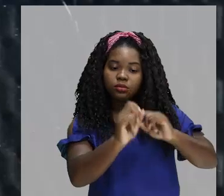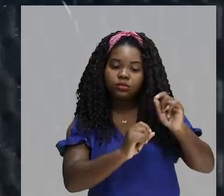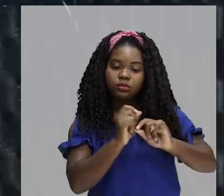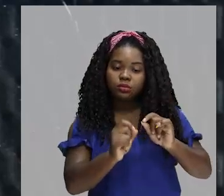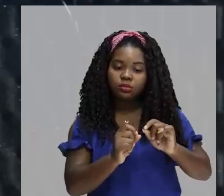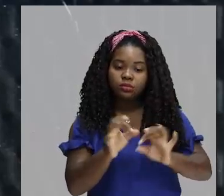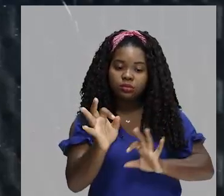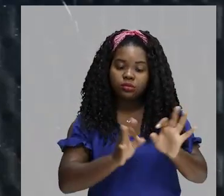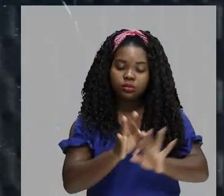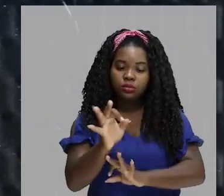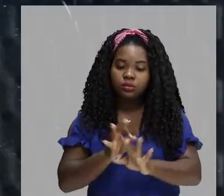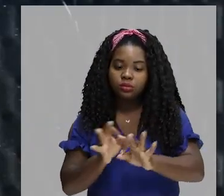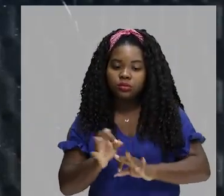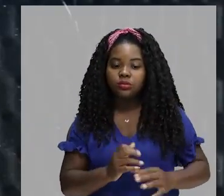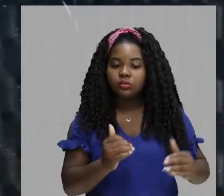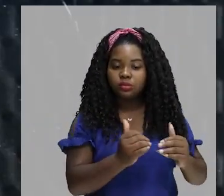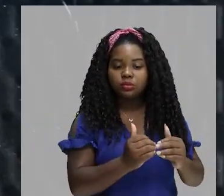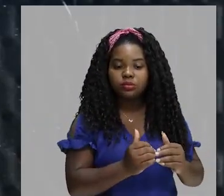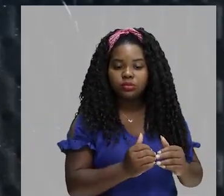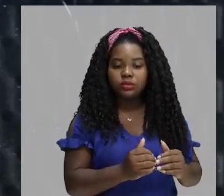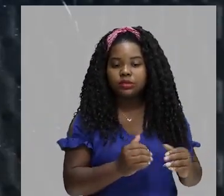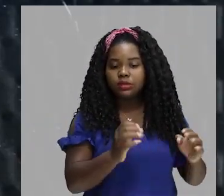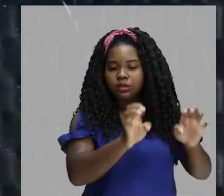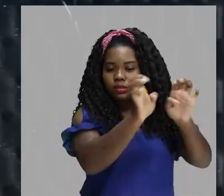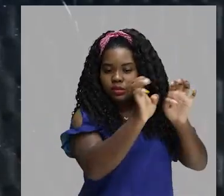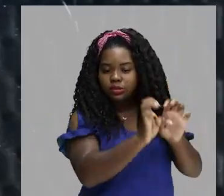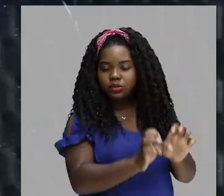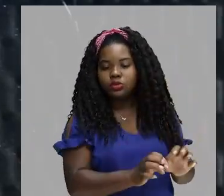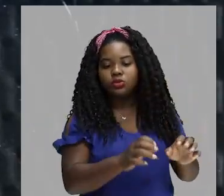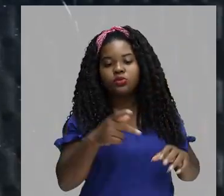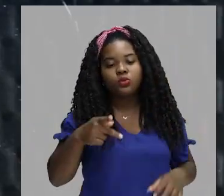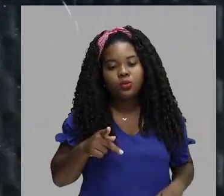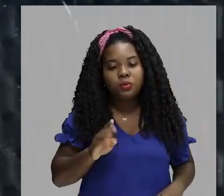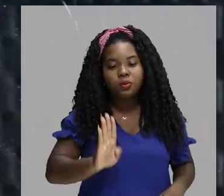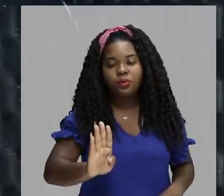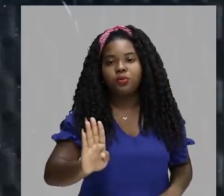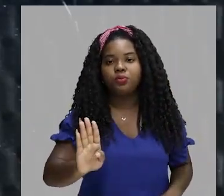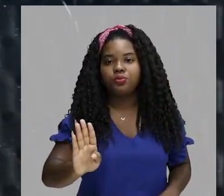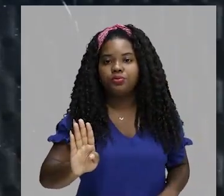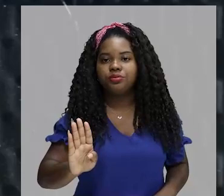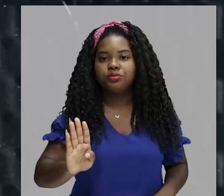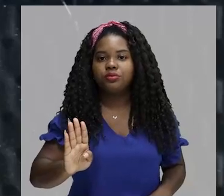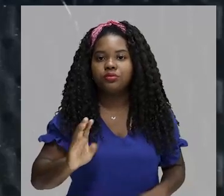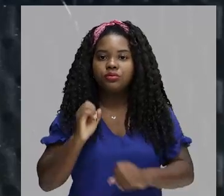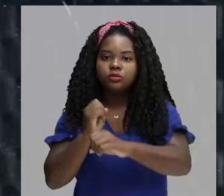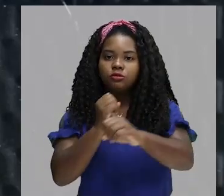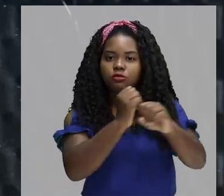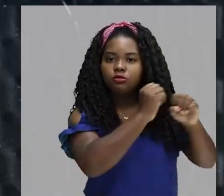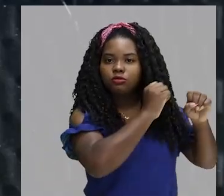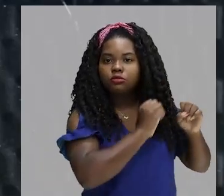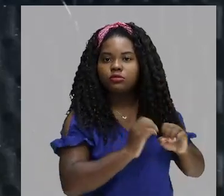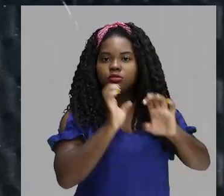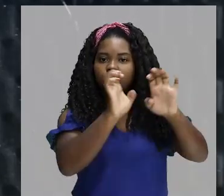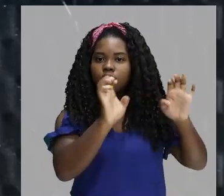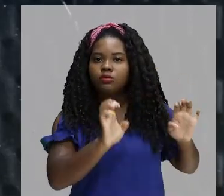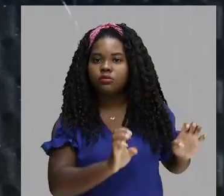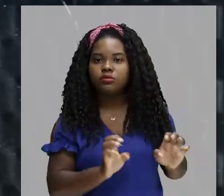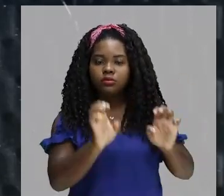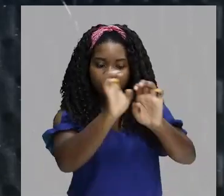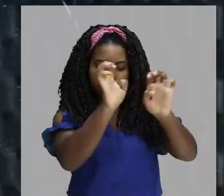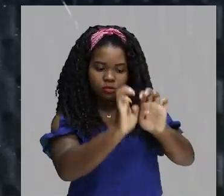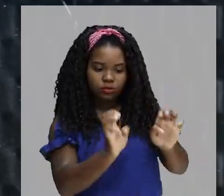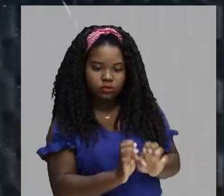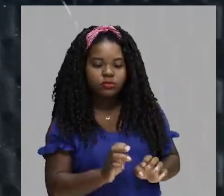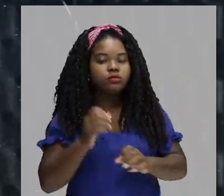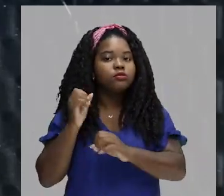organização das construções públicas. As construções públicas que teremos aqui dentro do Império